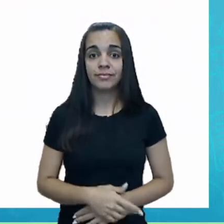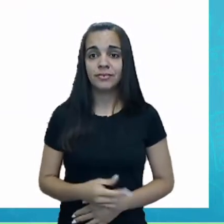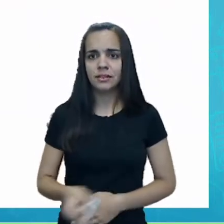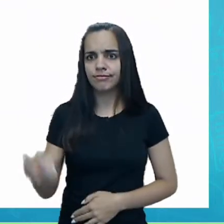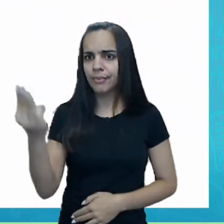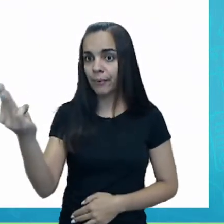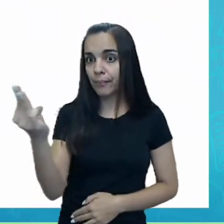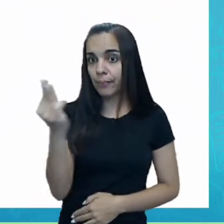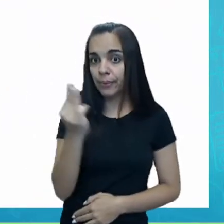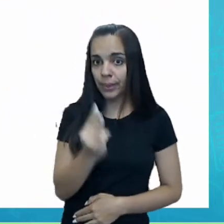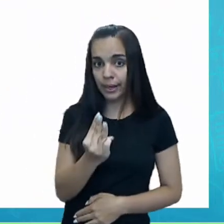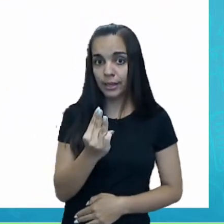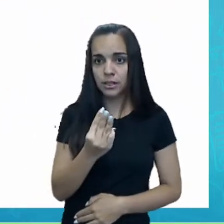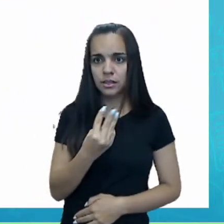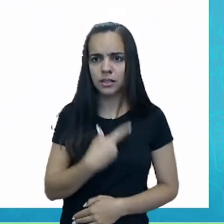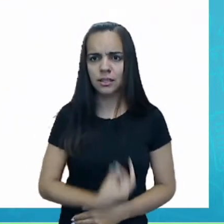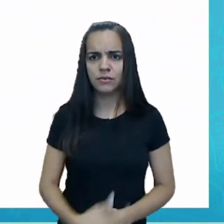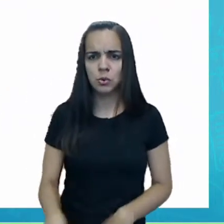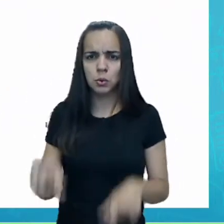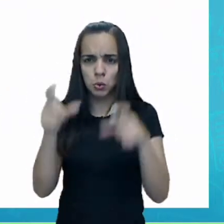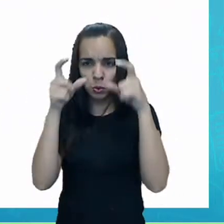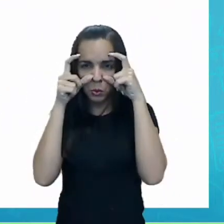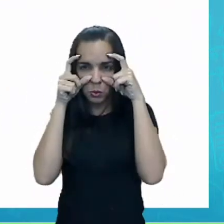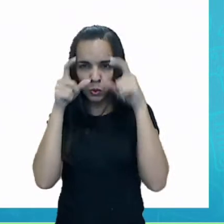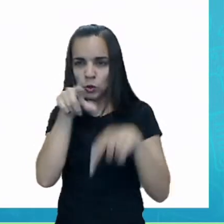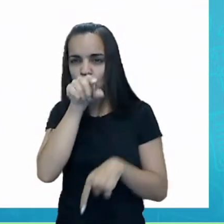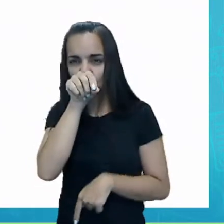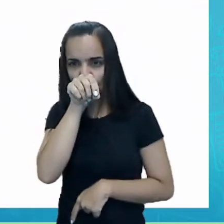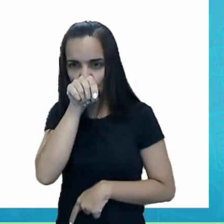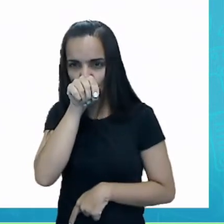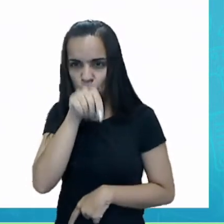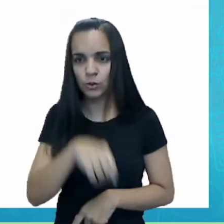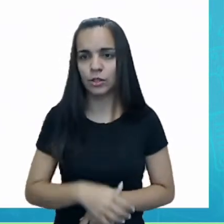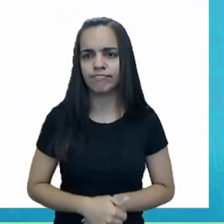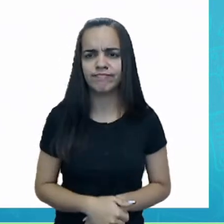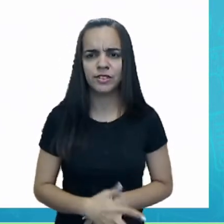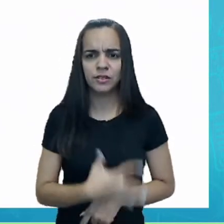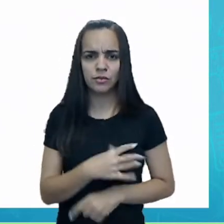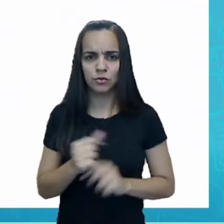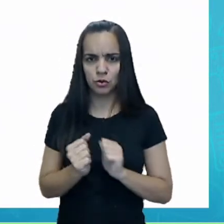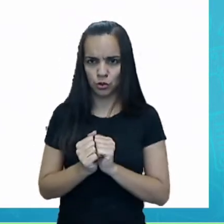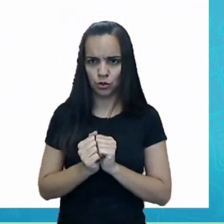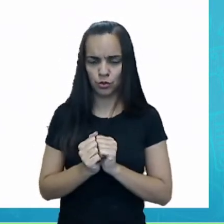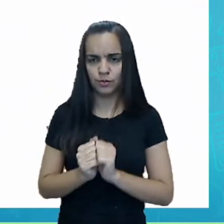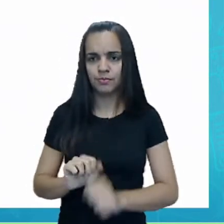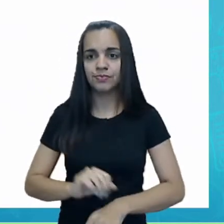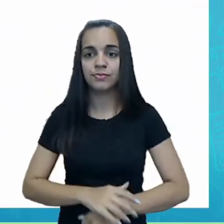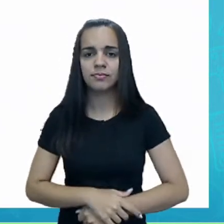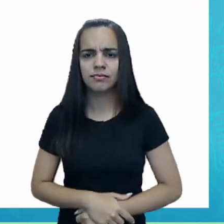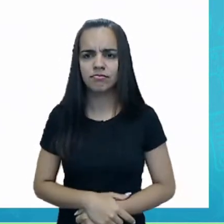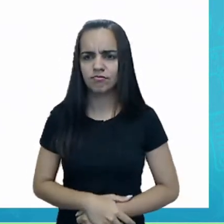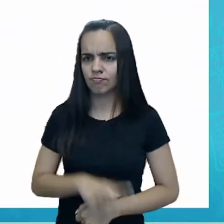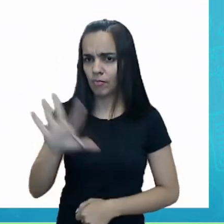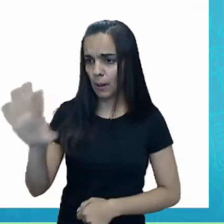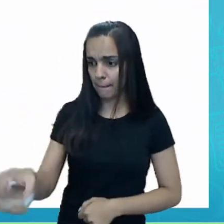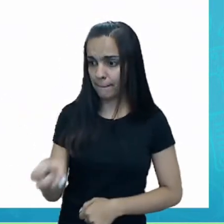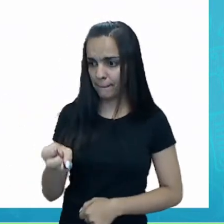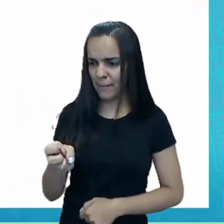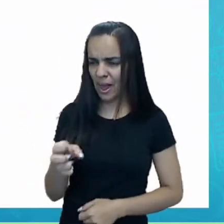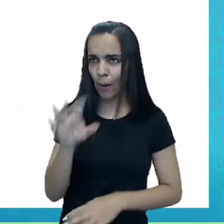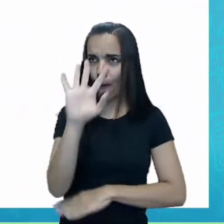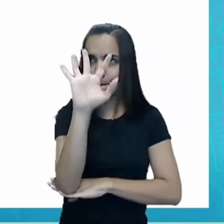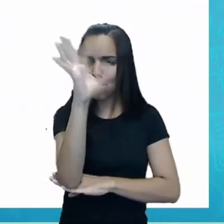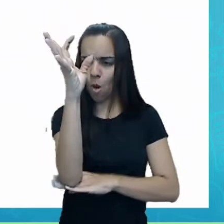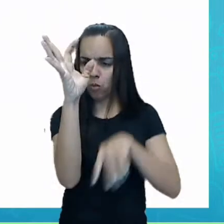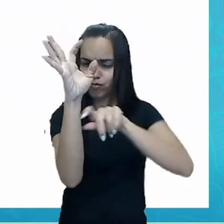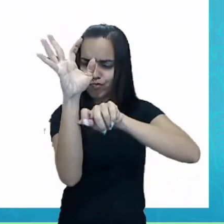três. Mas elas entraram na conversa. A coruja e filhotes. Pegue este graveto